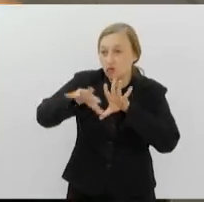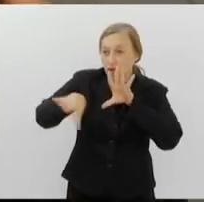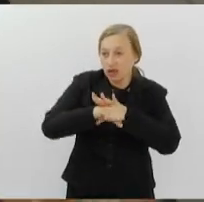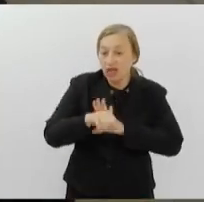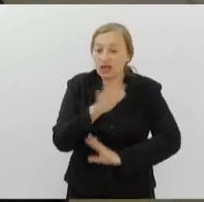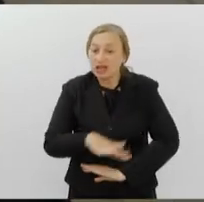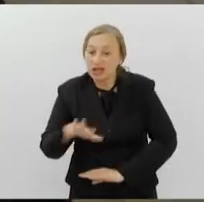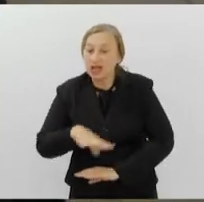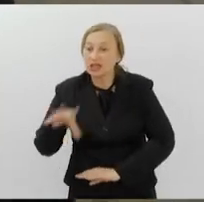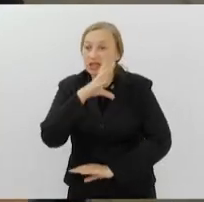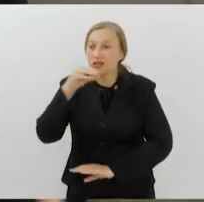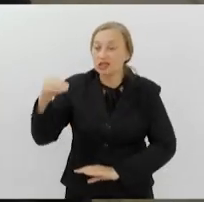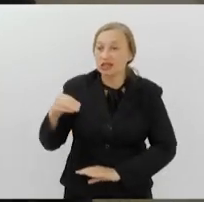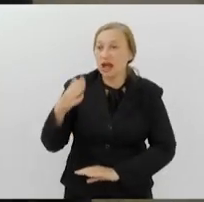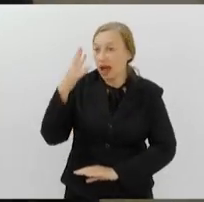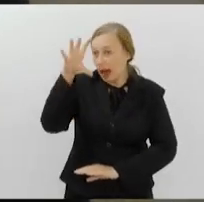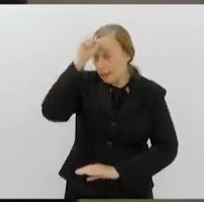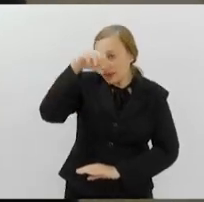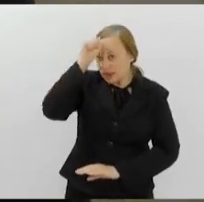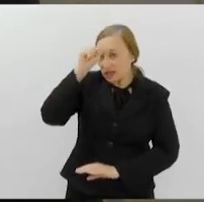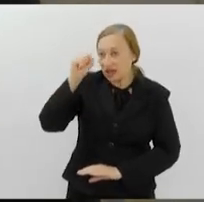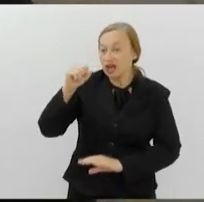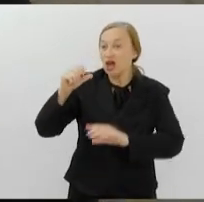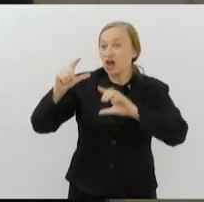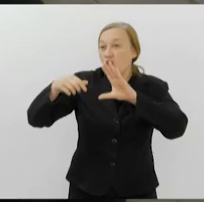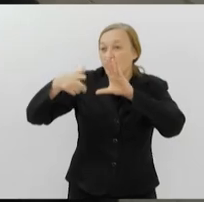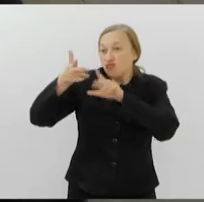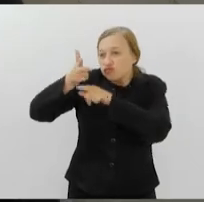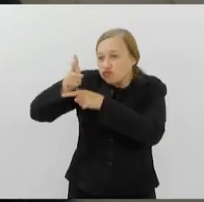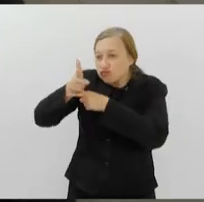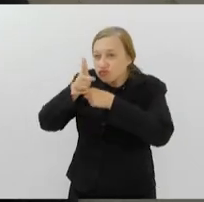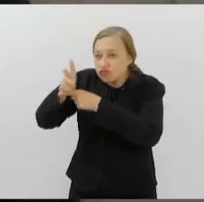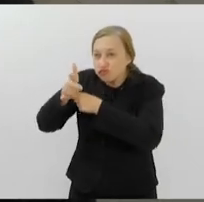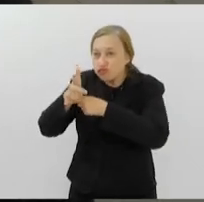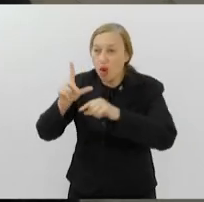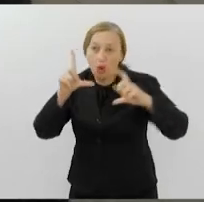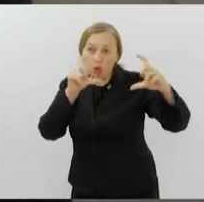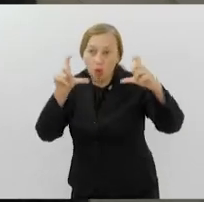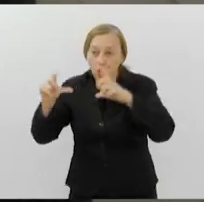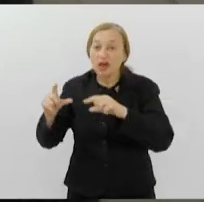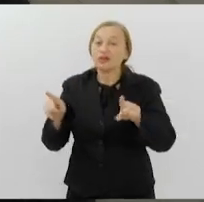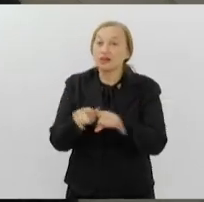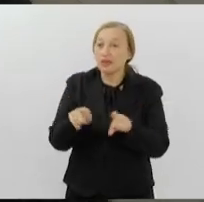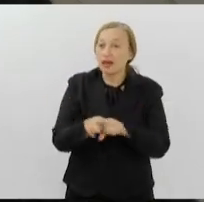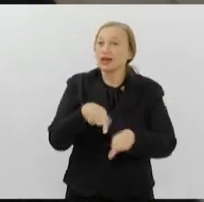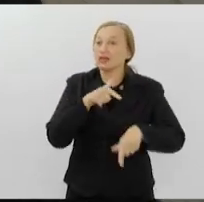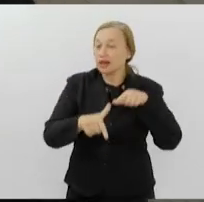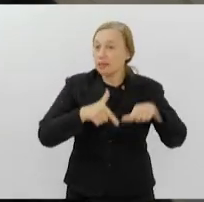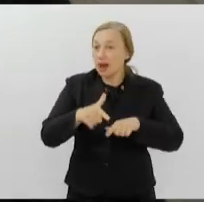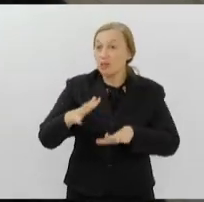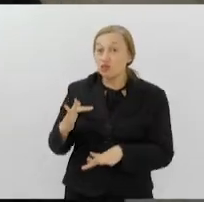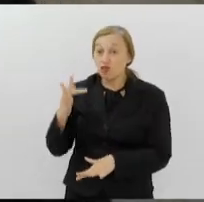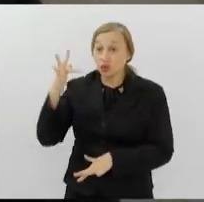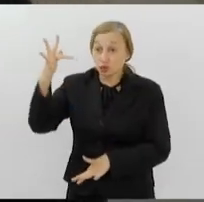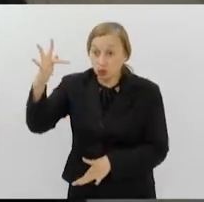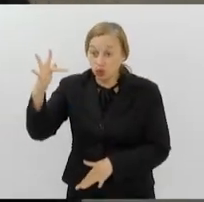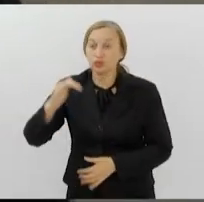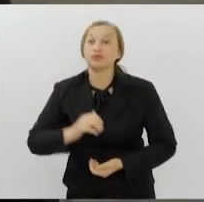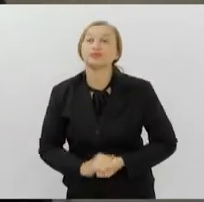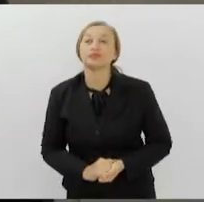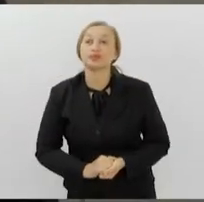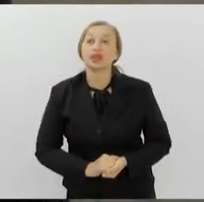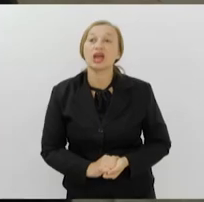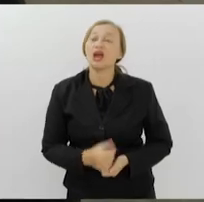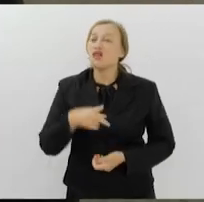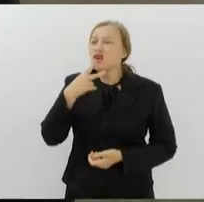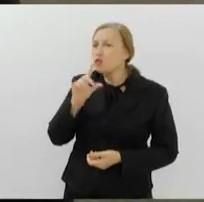prática de filmagem, fotografia e também gera emprego, mundo de obra, para no futuro eles fazerem esse trabalho. E